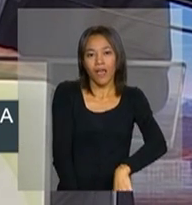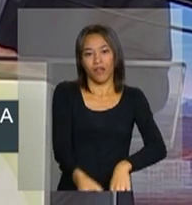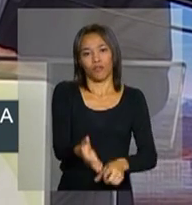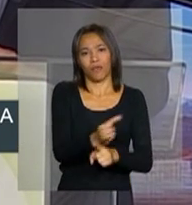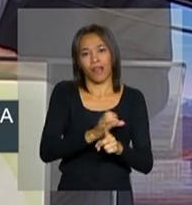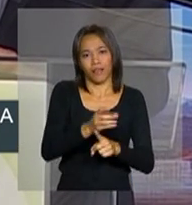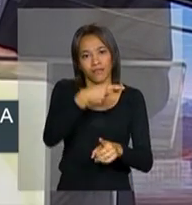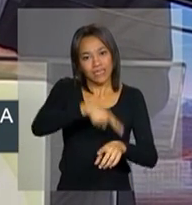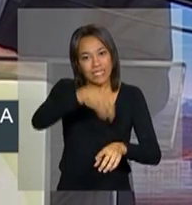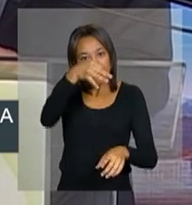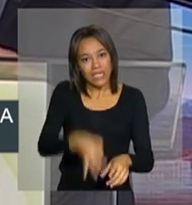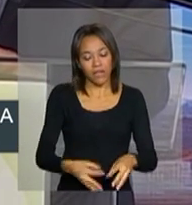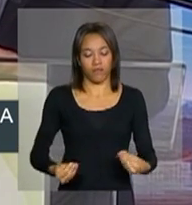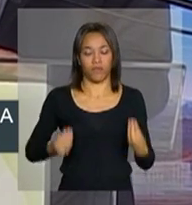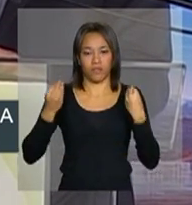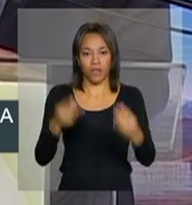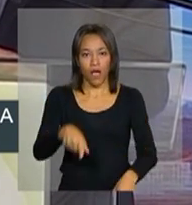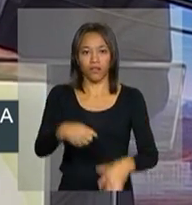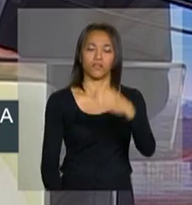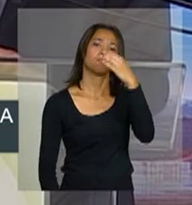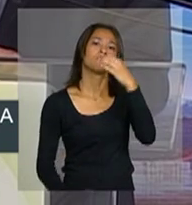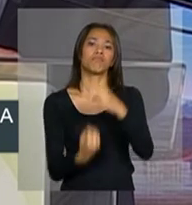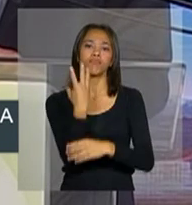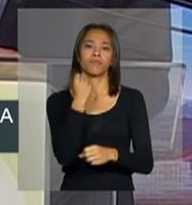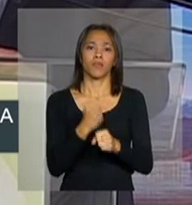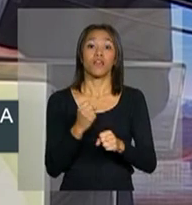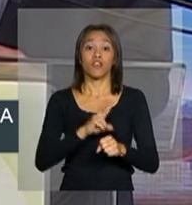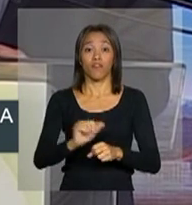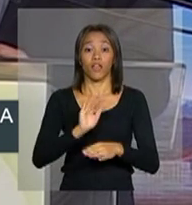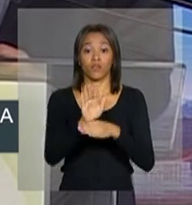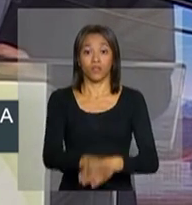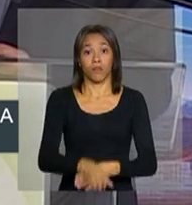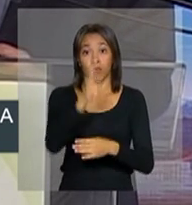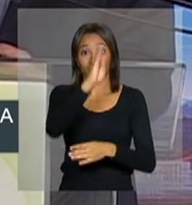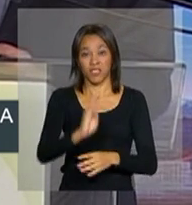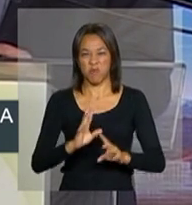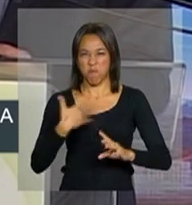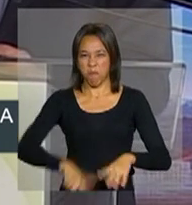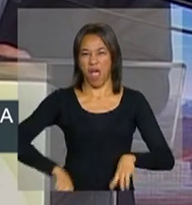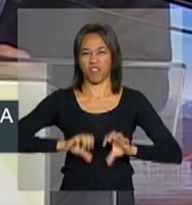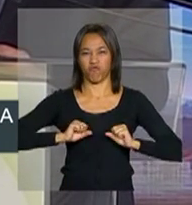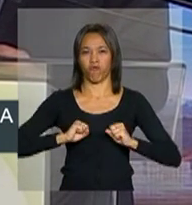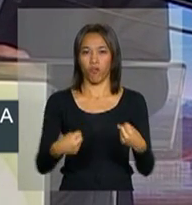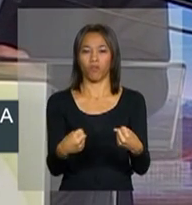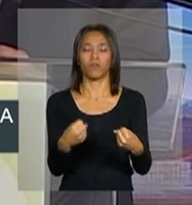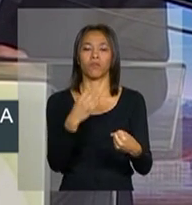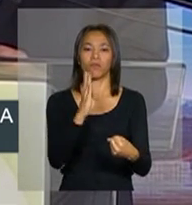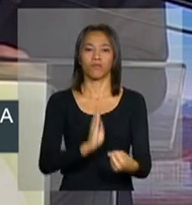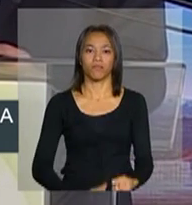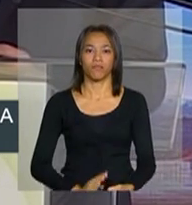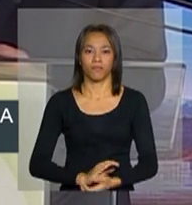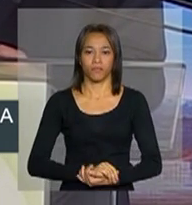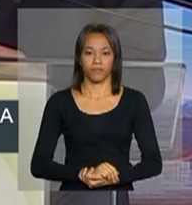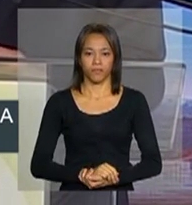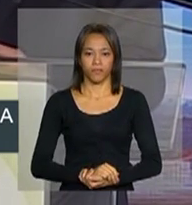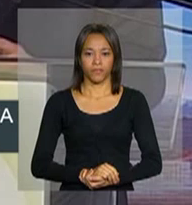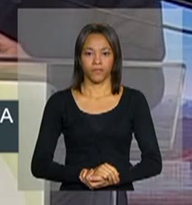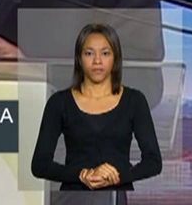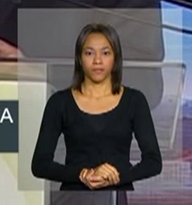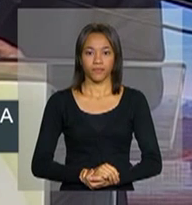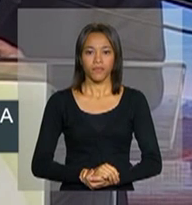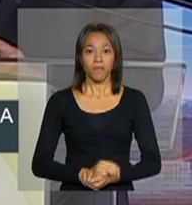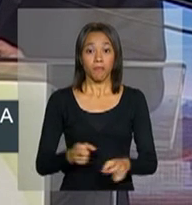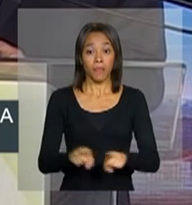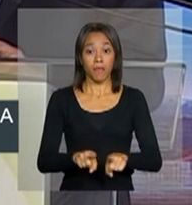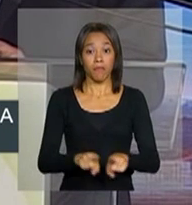esta obra que certamente contribuirá para que o Brasil seja um país ainda mais forte agradecer também